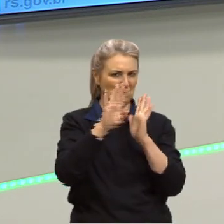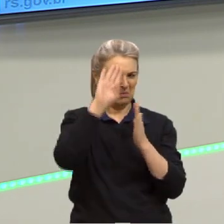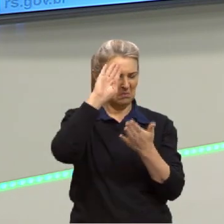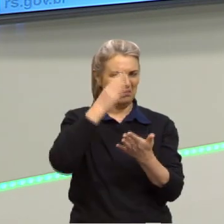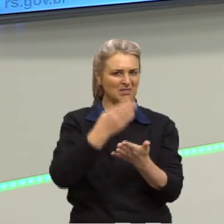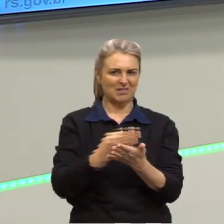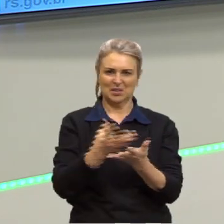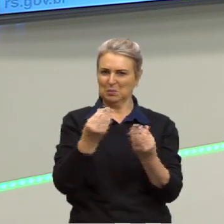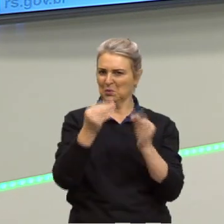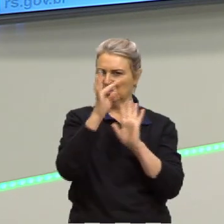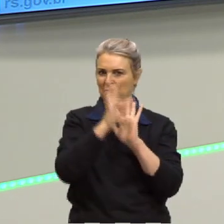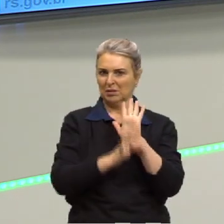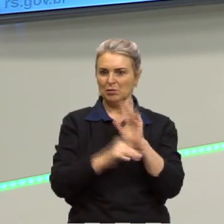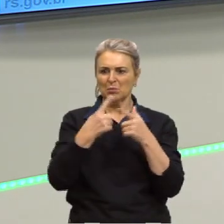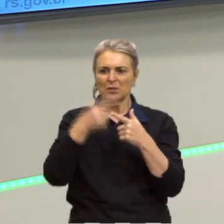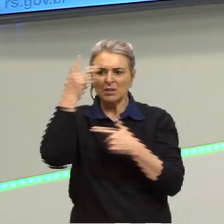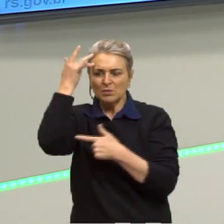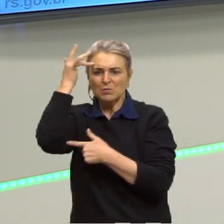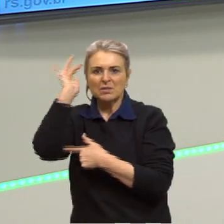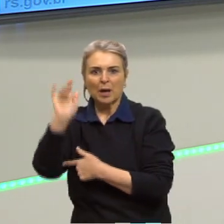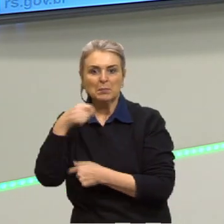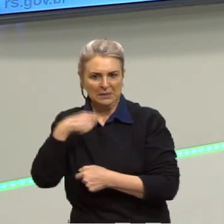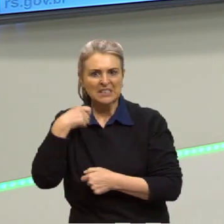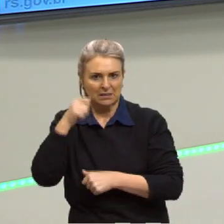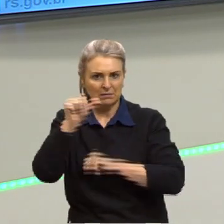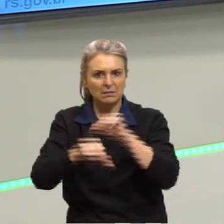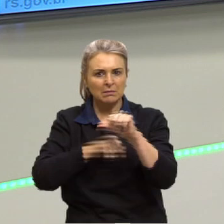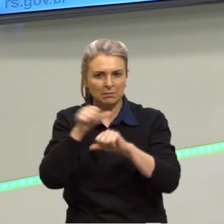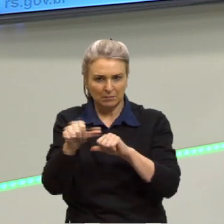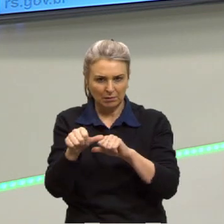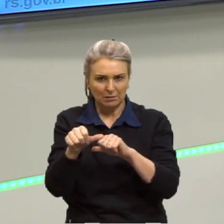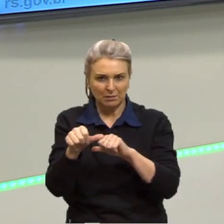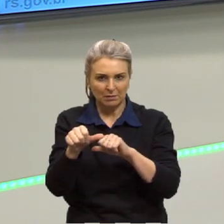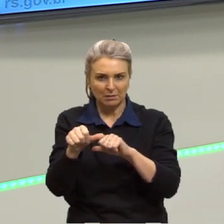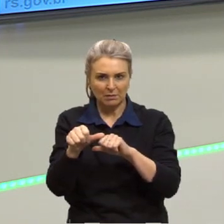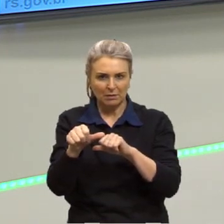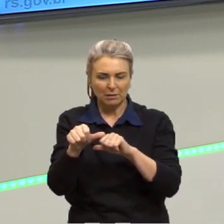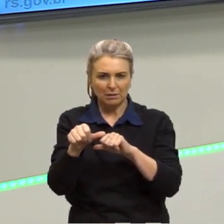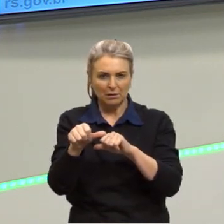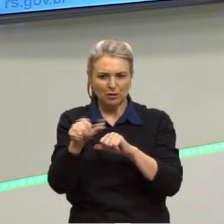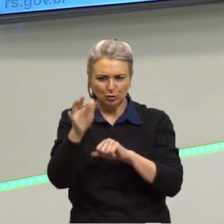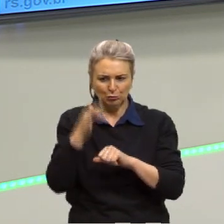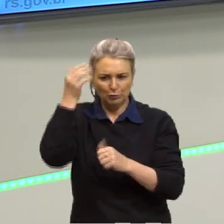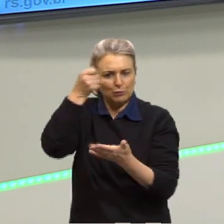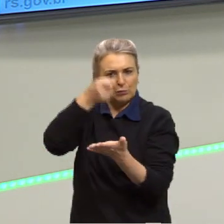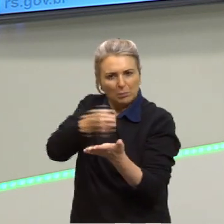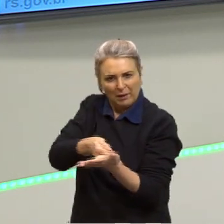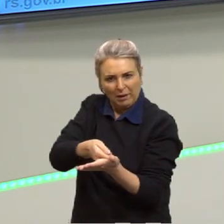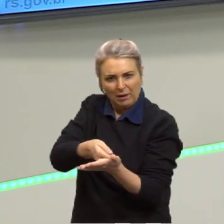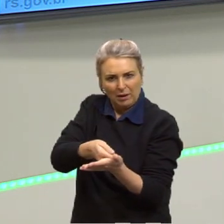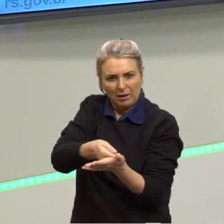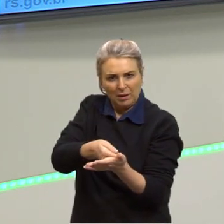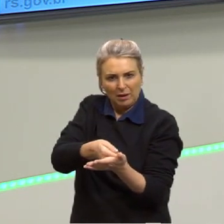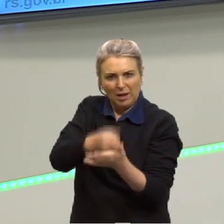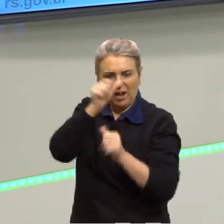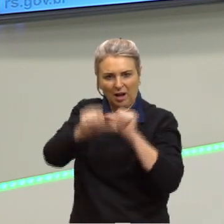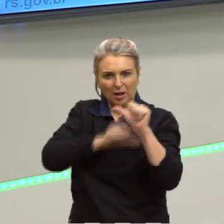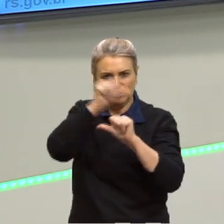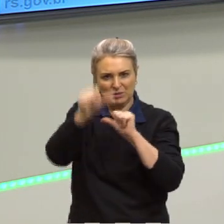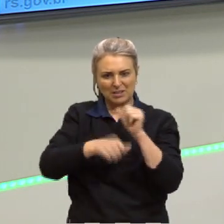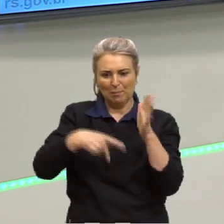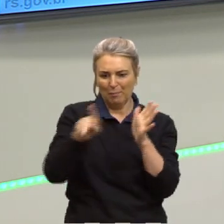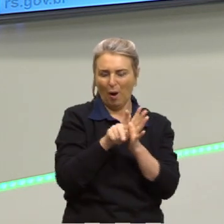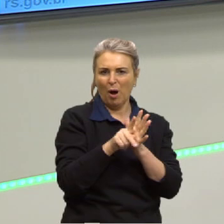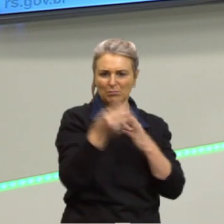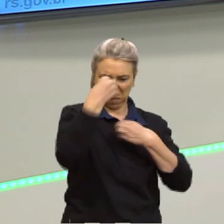ele diz que ele não sabe se ele precisa mudar, se isso vai ser cobrado dele ou não. Então, não dá para dizer que ele é